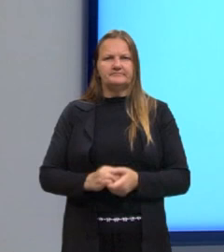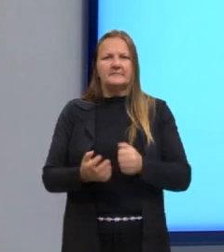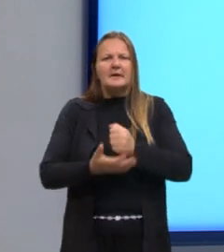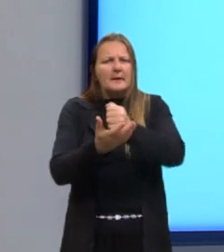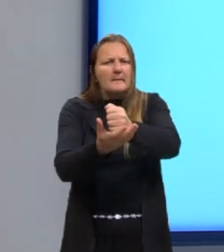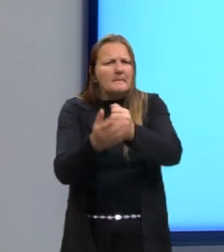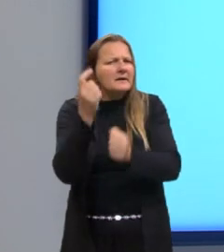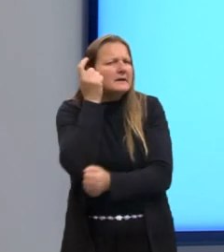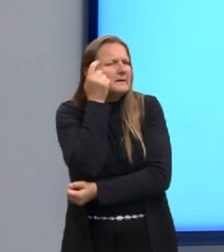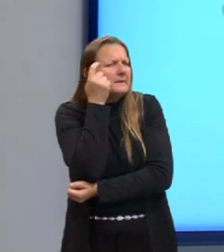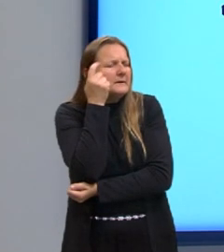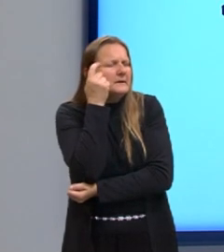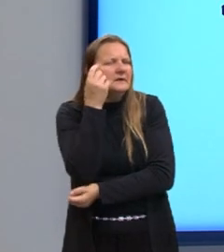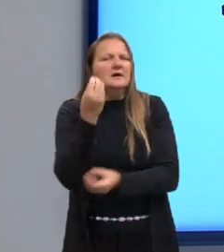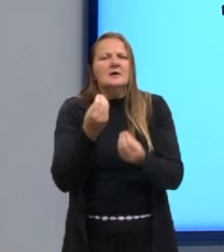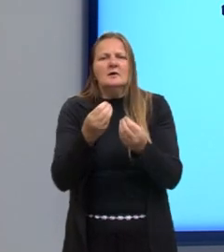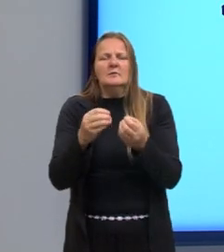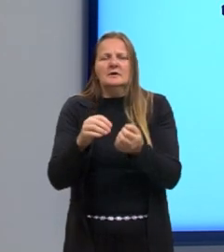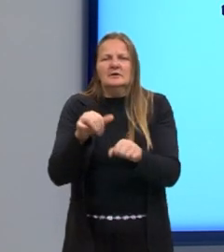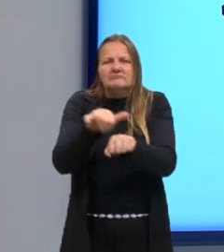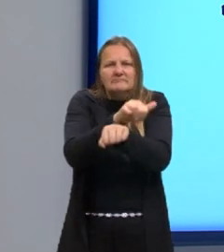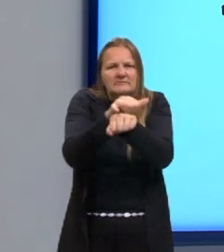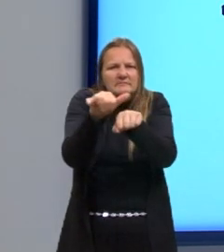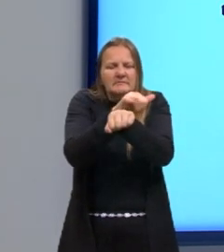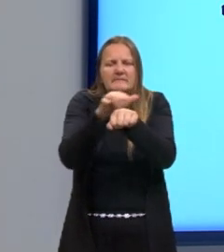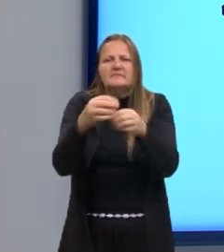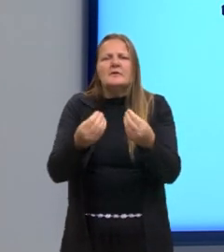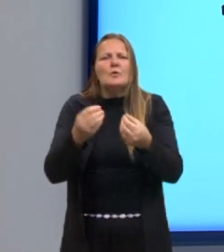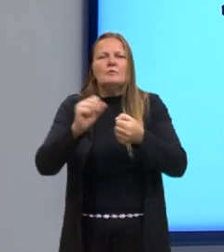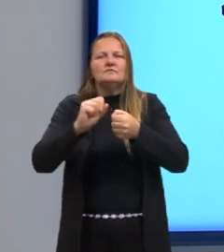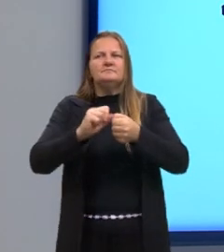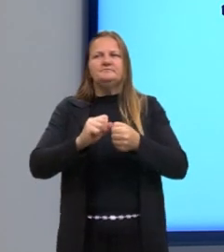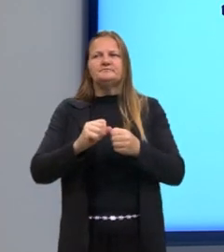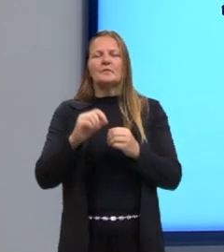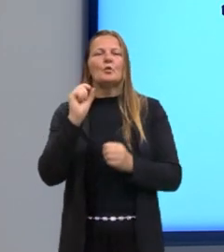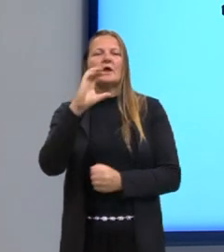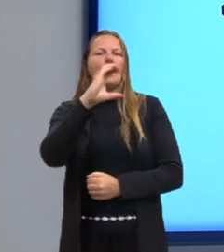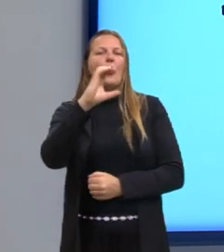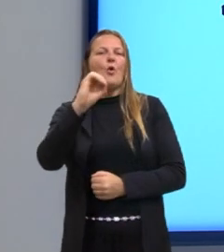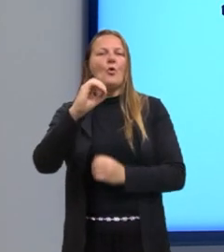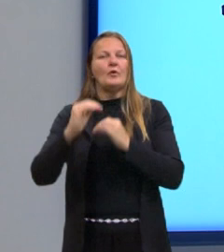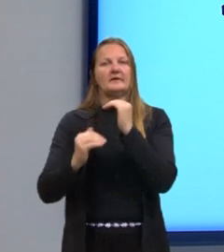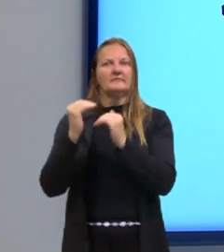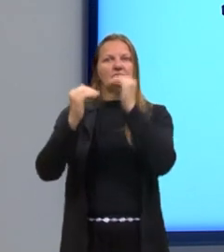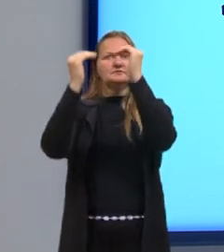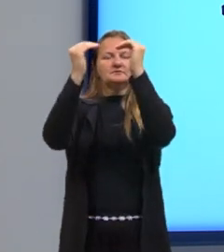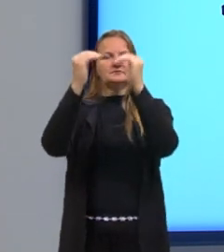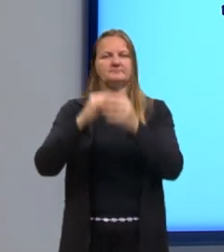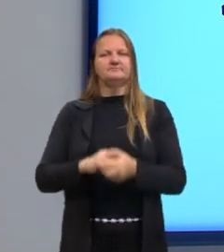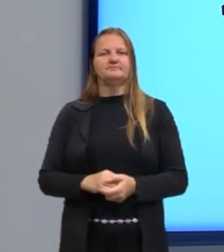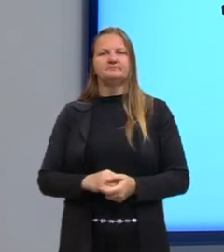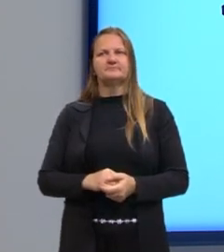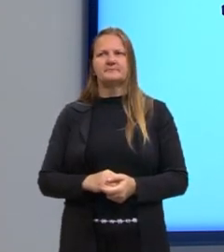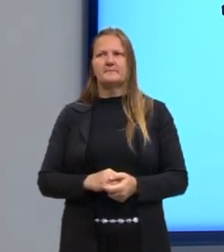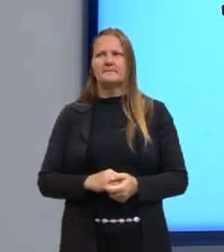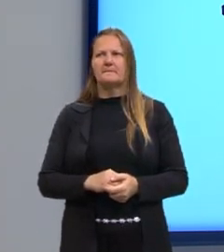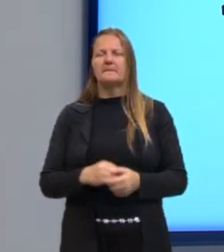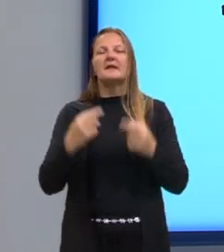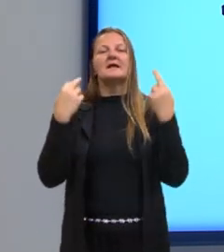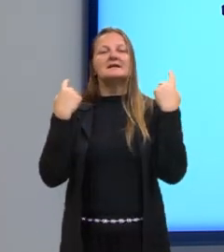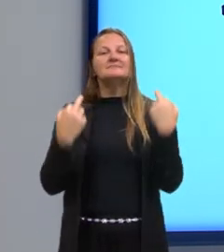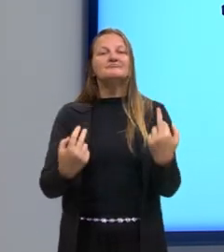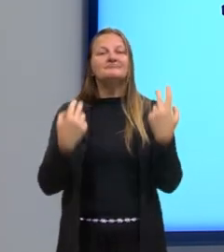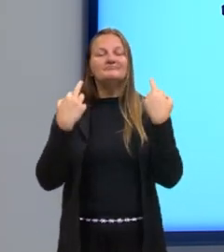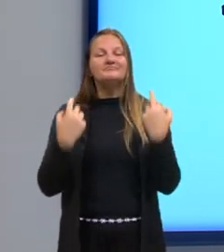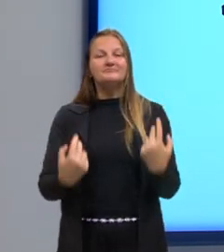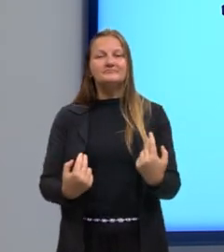pensar essa questão, o que que seria coevolução, né? É quando então a seleção natural faz com que